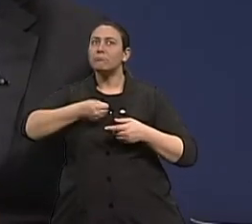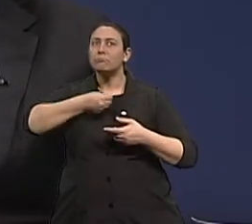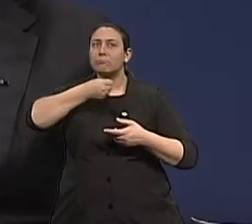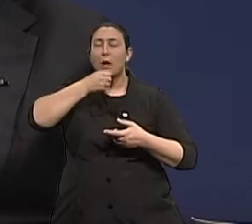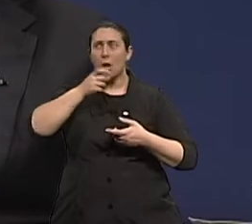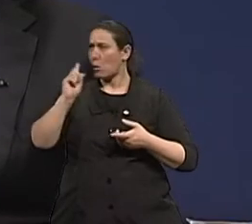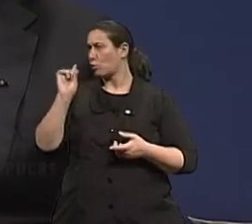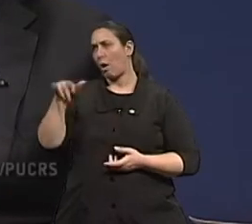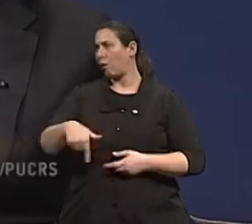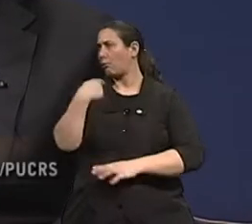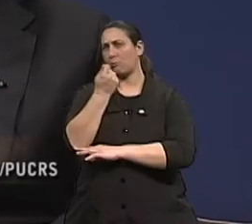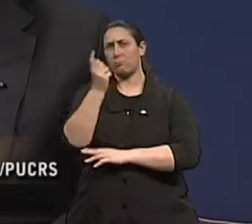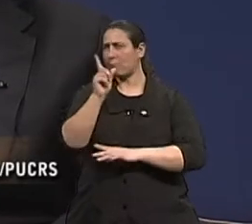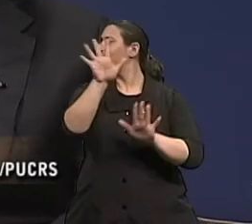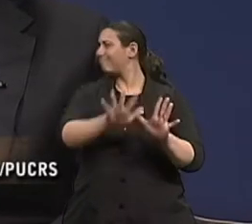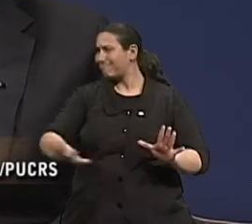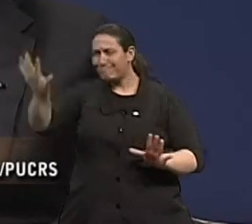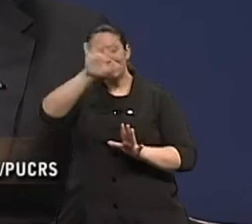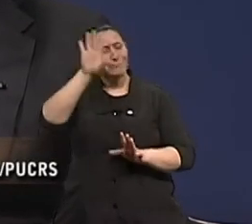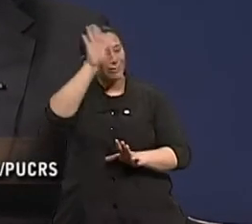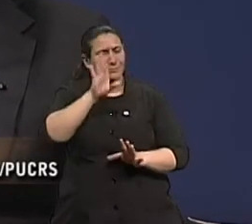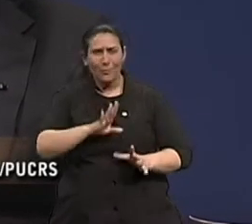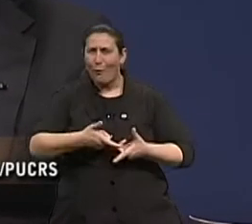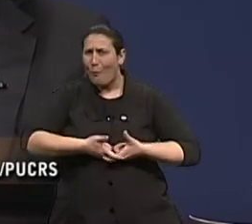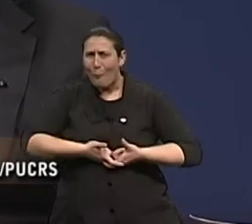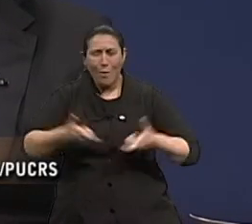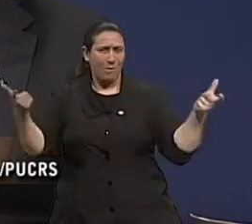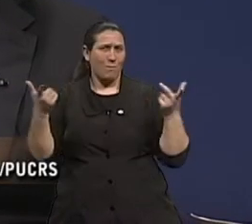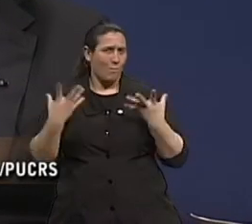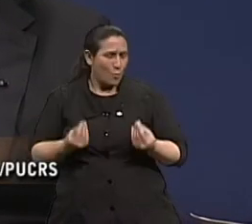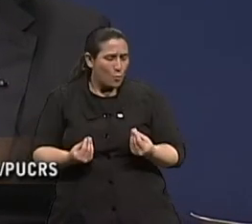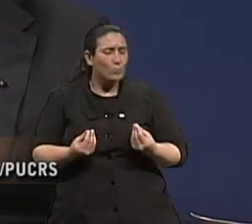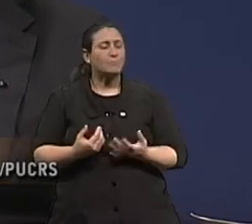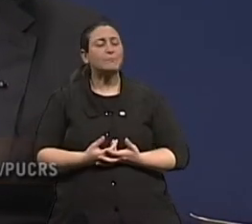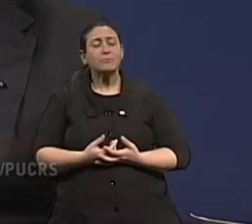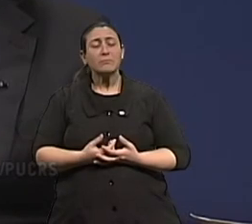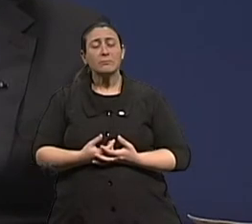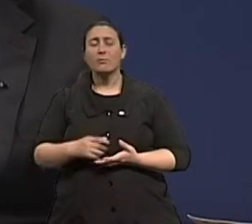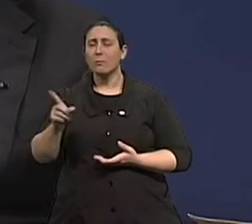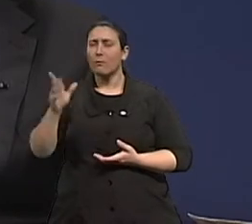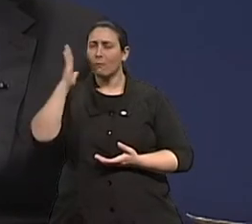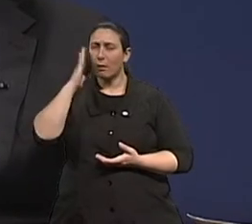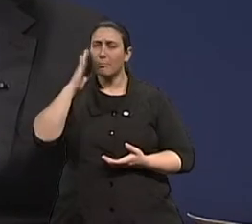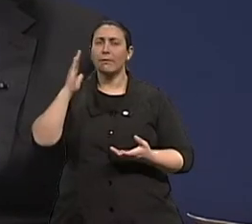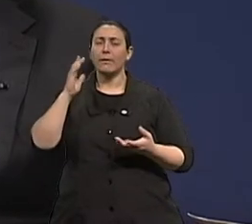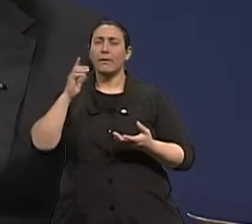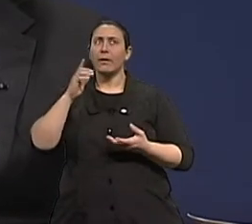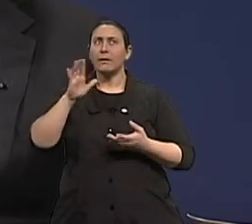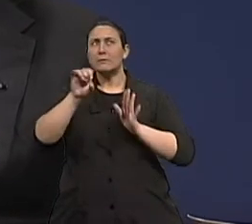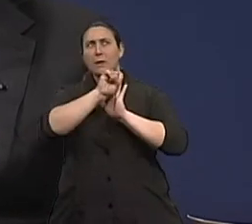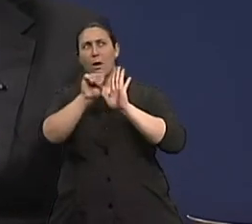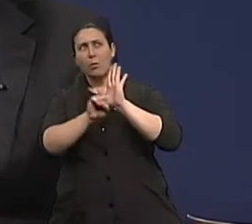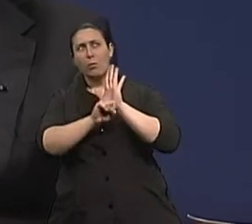no Brasil, né? Eu acho que é um número sem precedentes, né? Porque no início do século passado nós